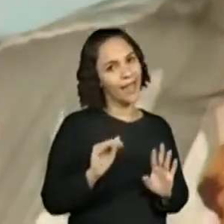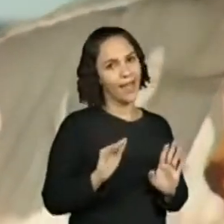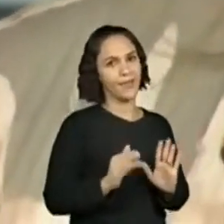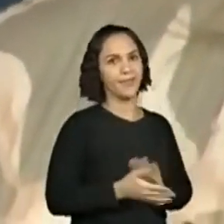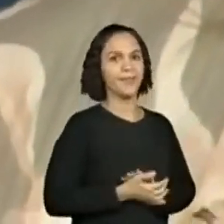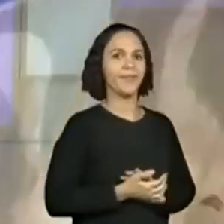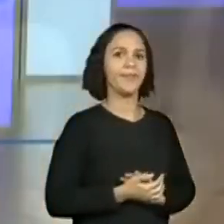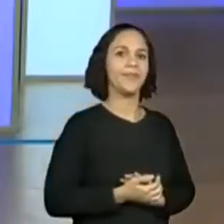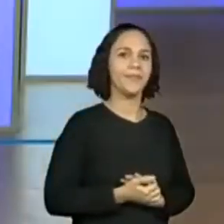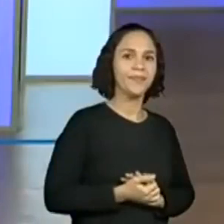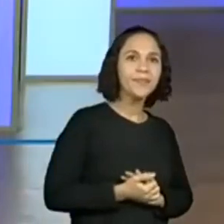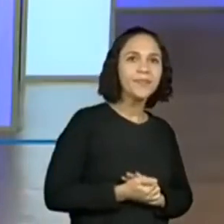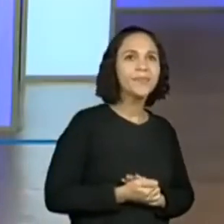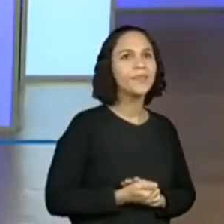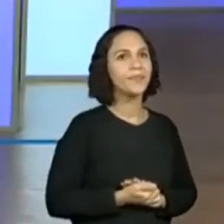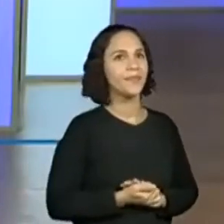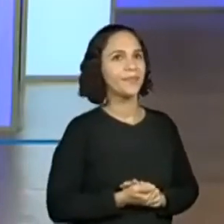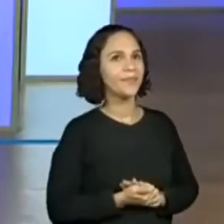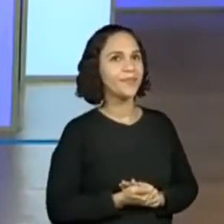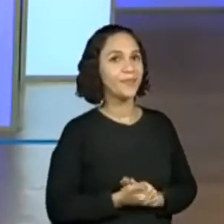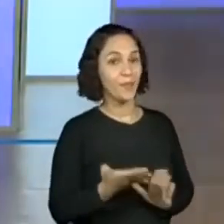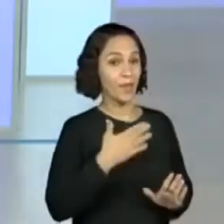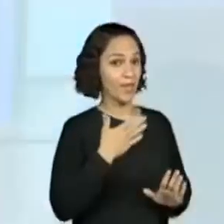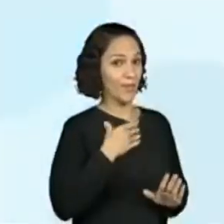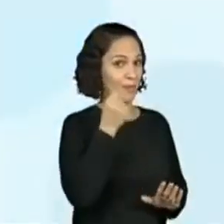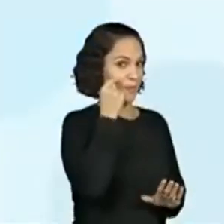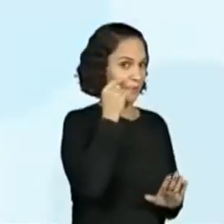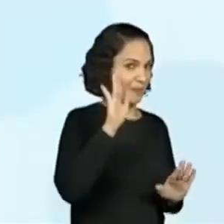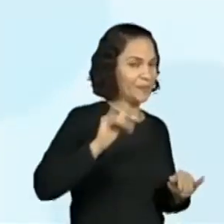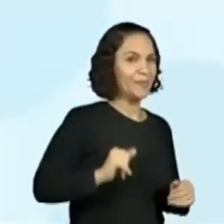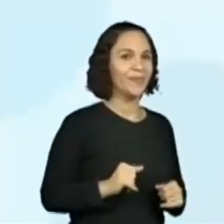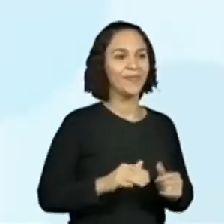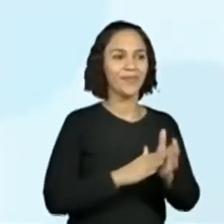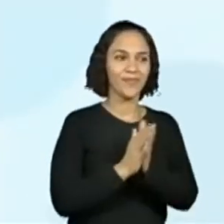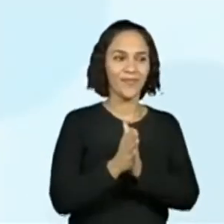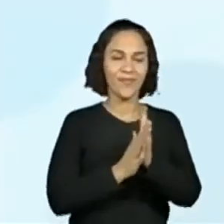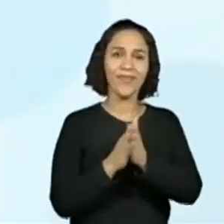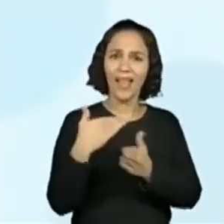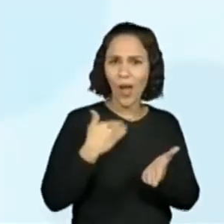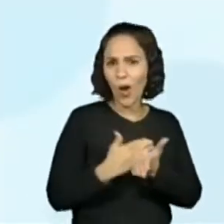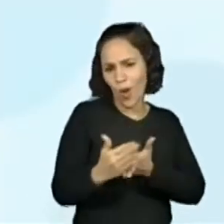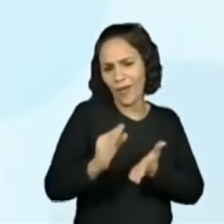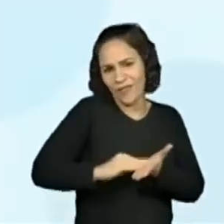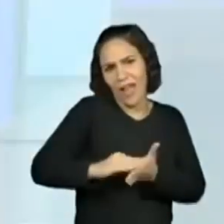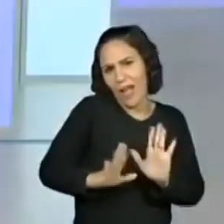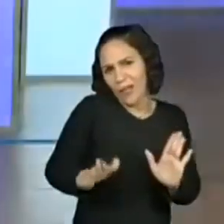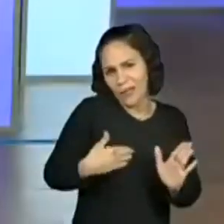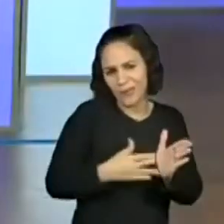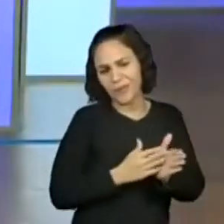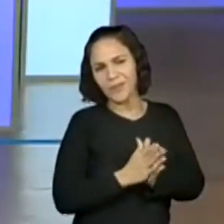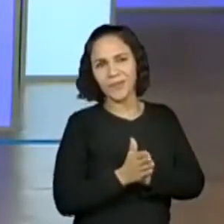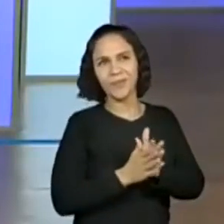uma de maçã. Agora sou eu, hein, Prô? Eu ainda tô, tá só no começo do jogo, hein?